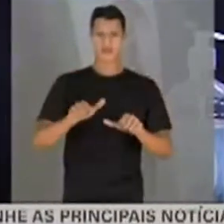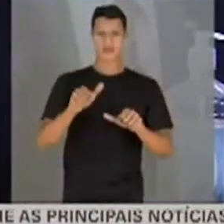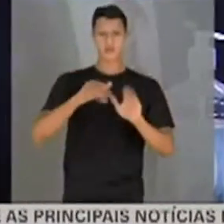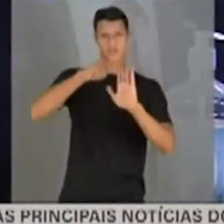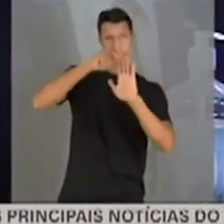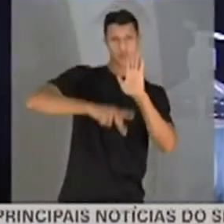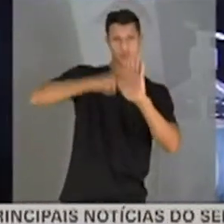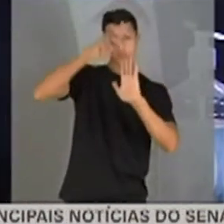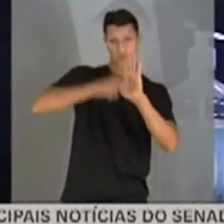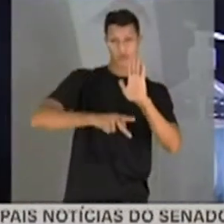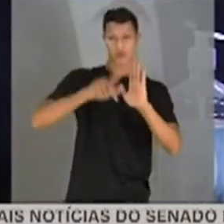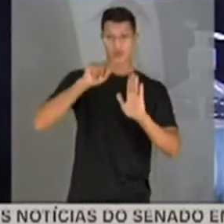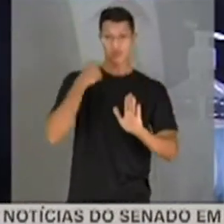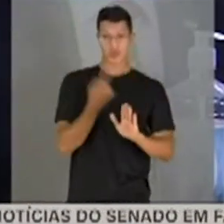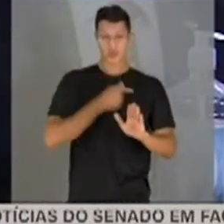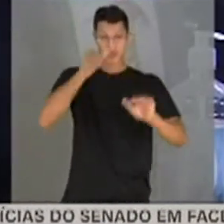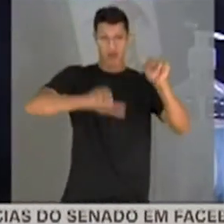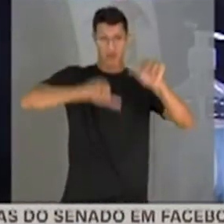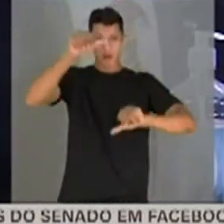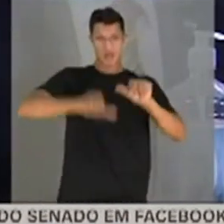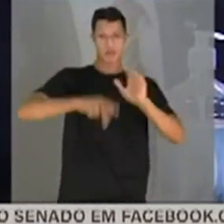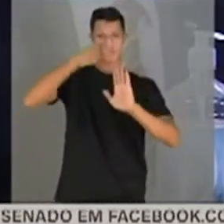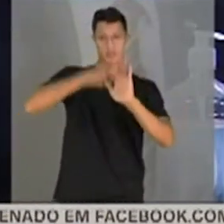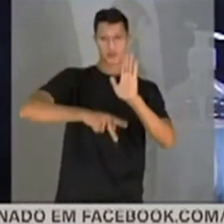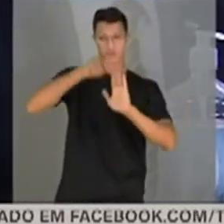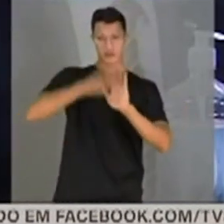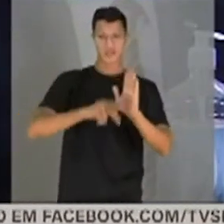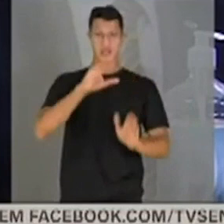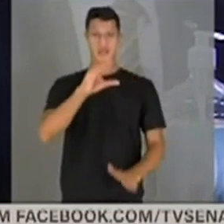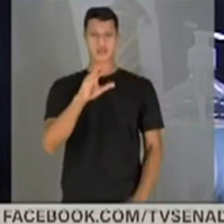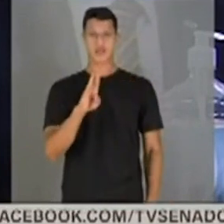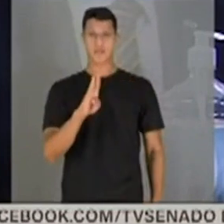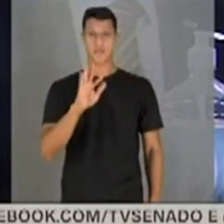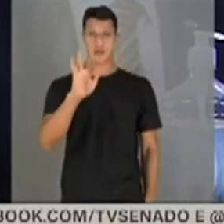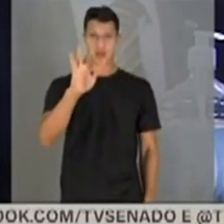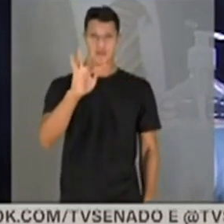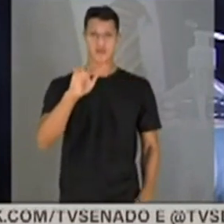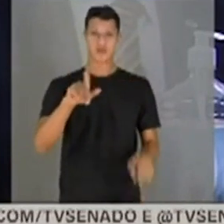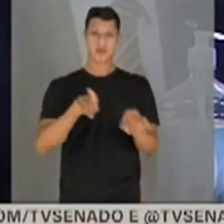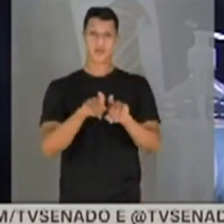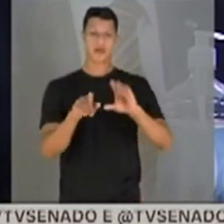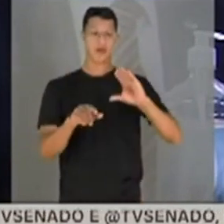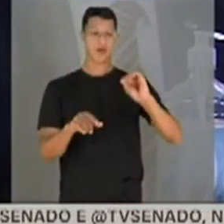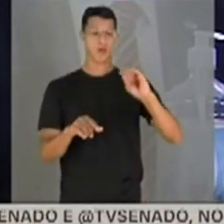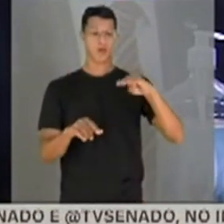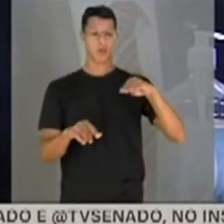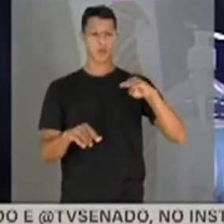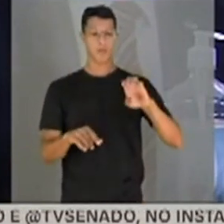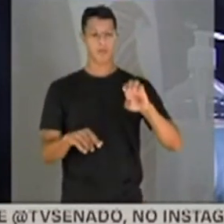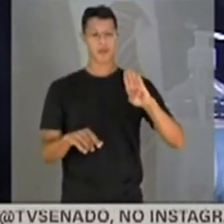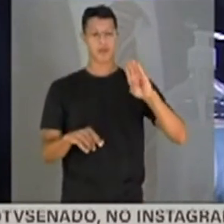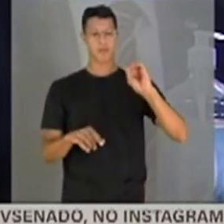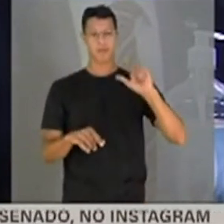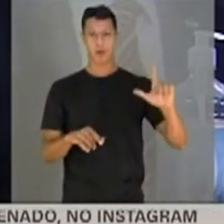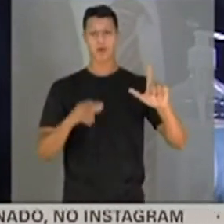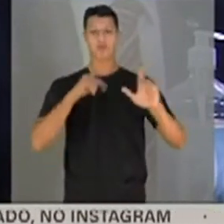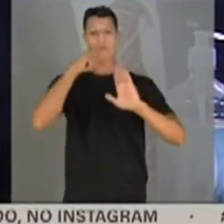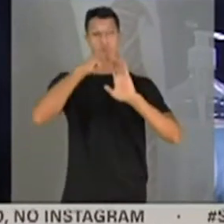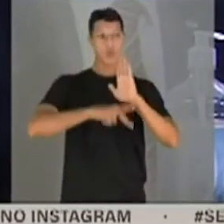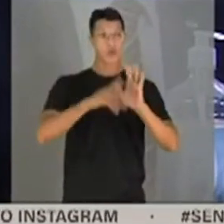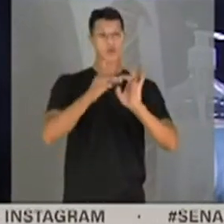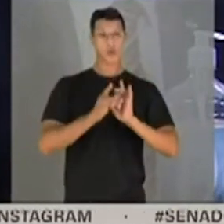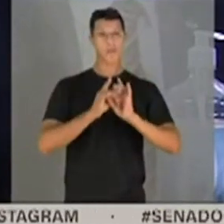protocolos. E nós avaliamos os protocolos da CBF e da Comebol. E são protocolos que permitem